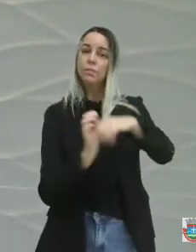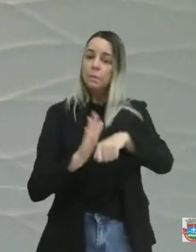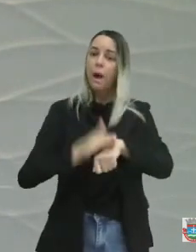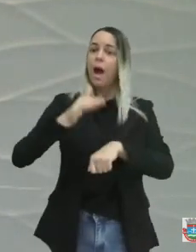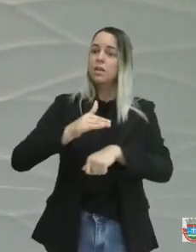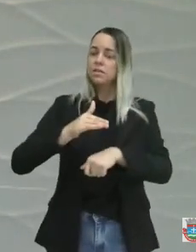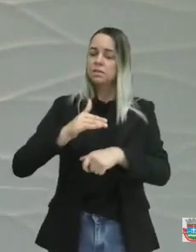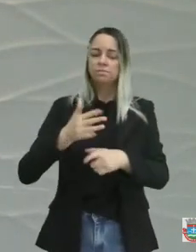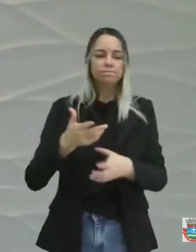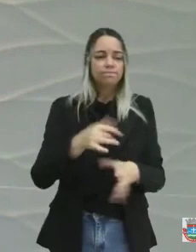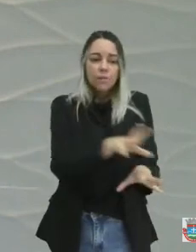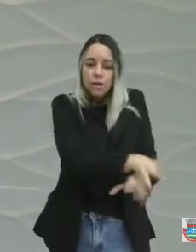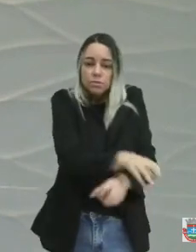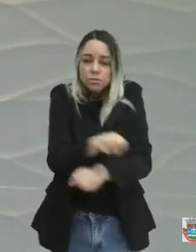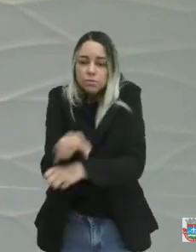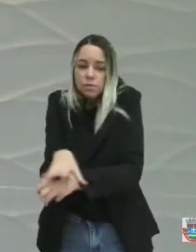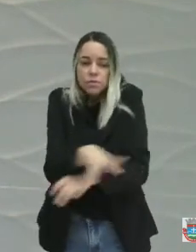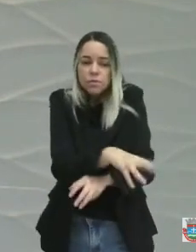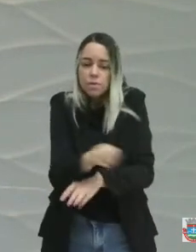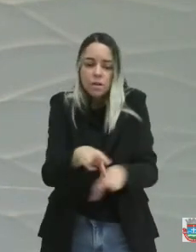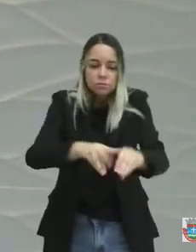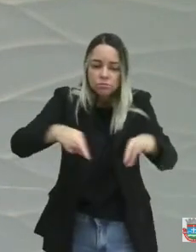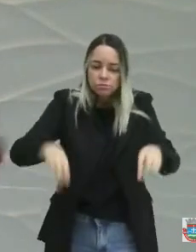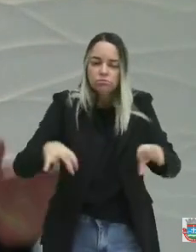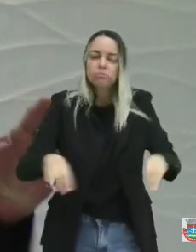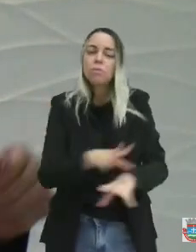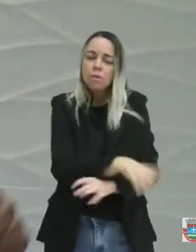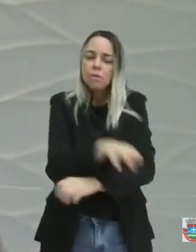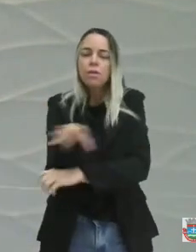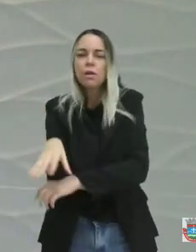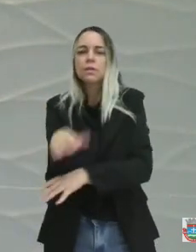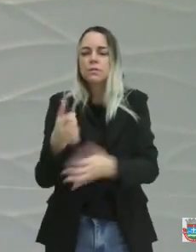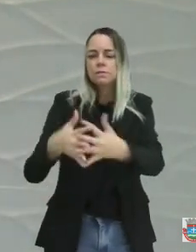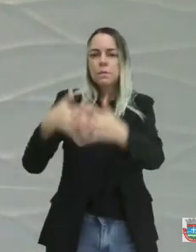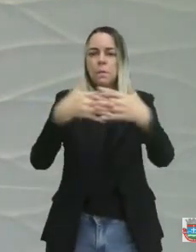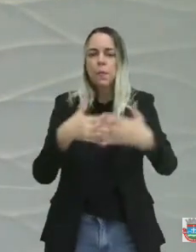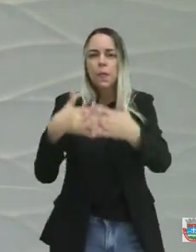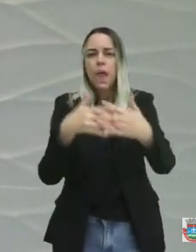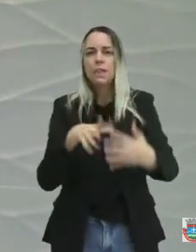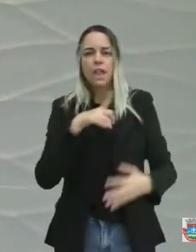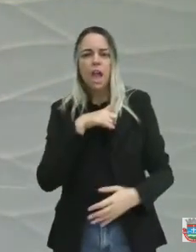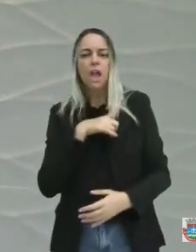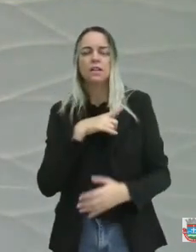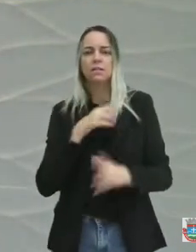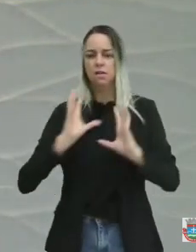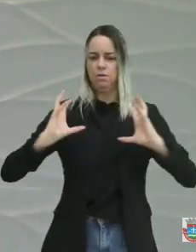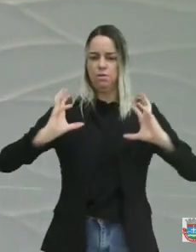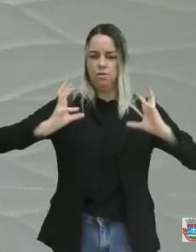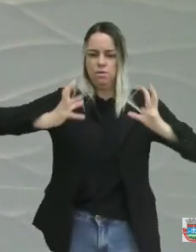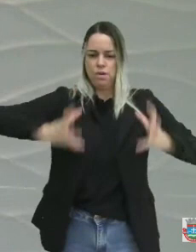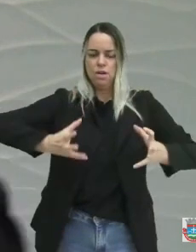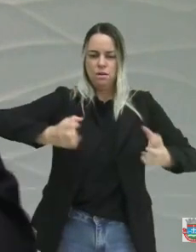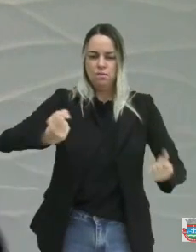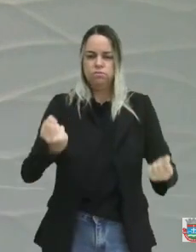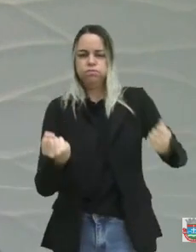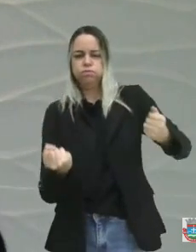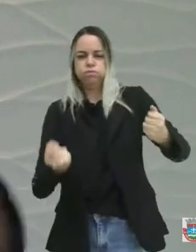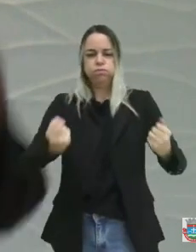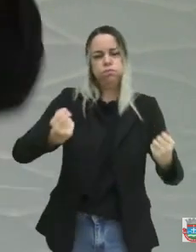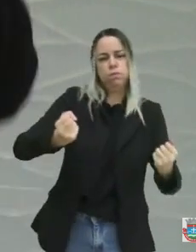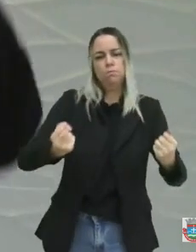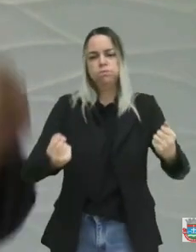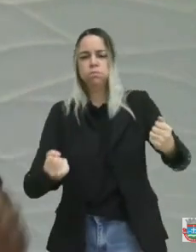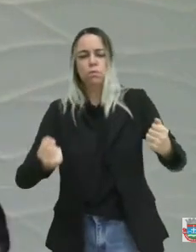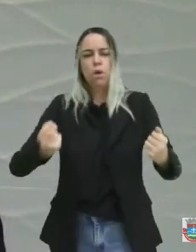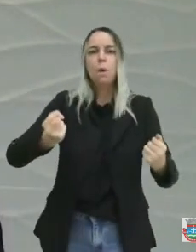até hoje em nosso município. Esse ano, mais de 16 tratores ainda tem trator arando terra hoje, lá no Basílio,